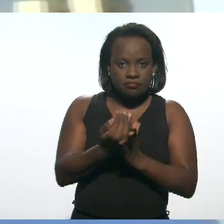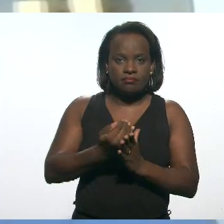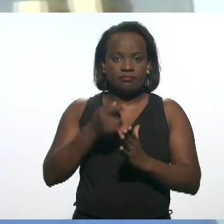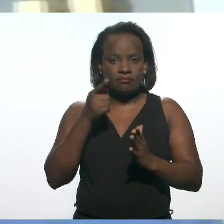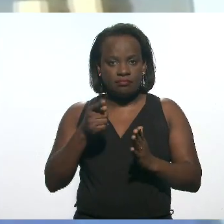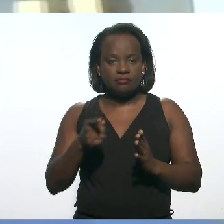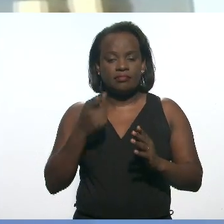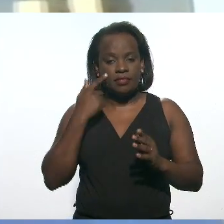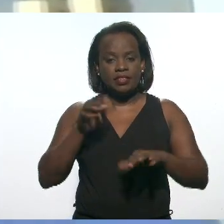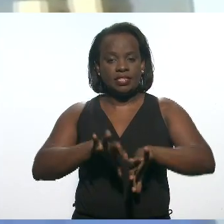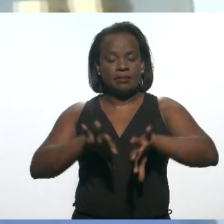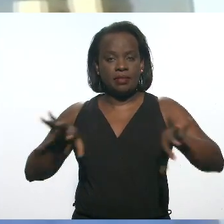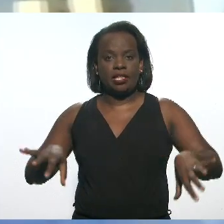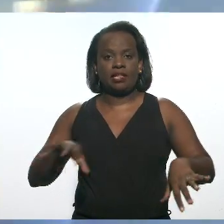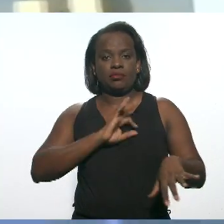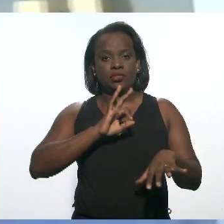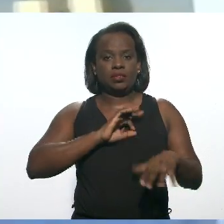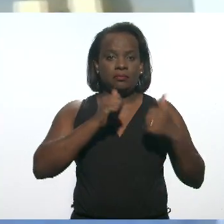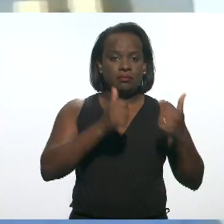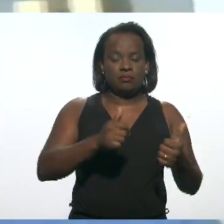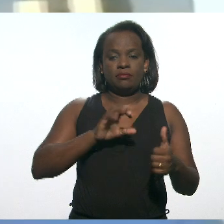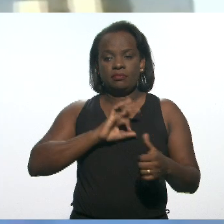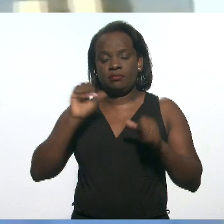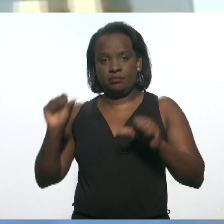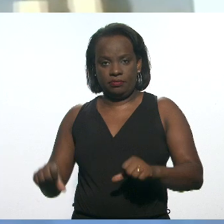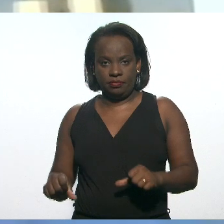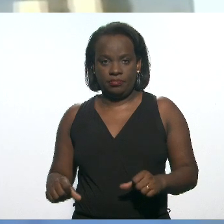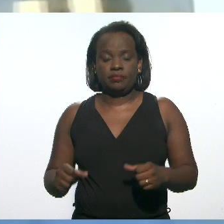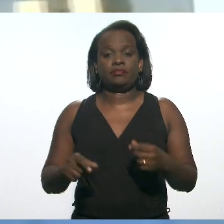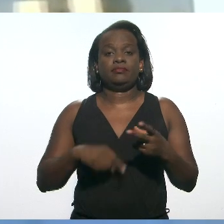esta distinção. Isso em primeiro lugar. Em segundo lugar...